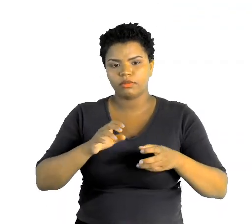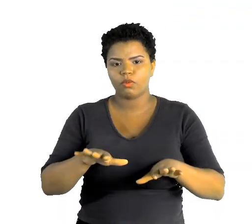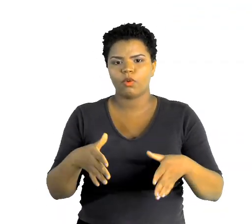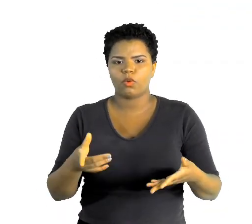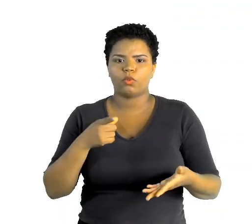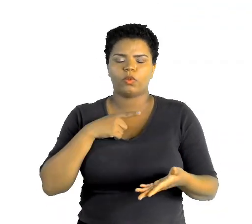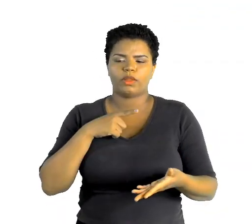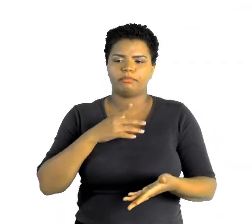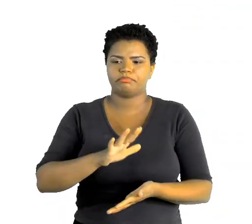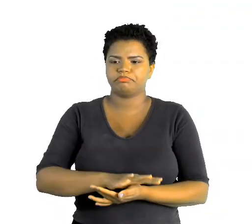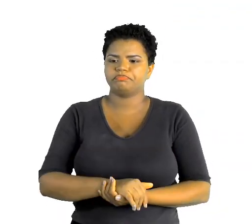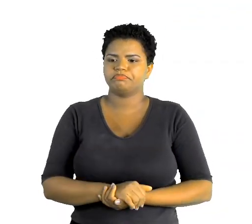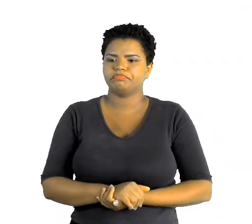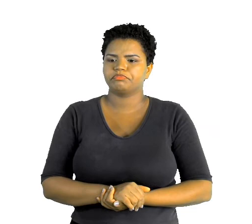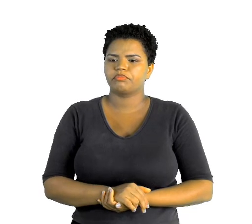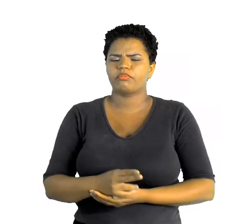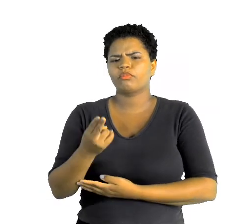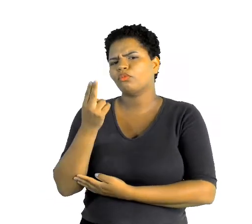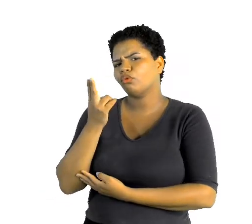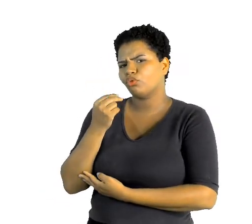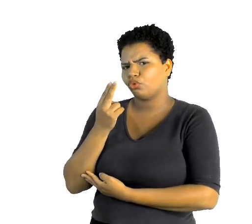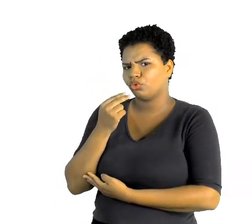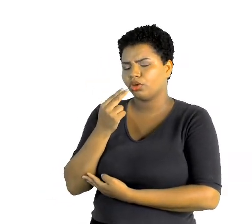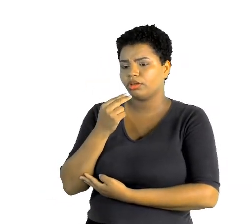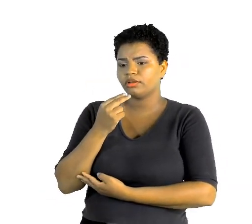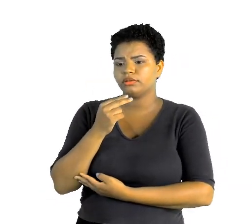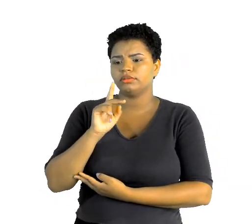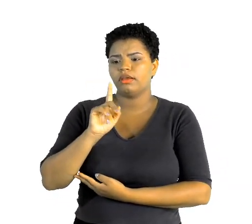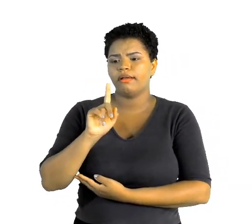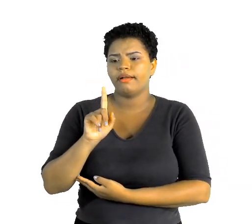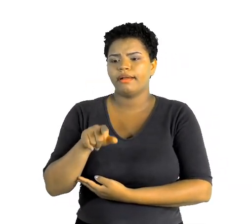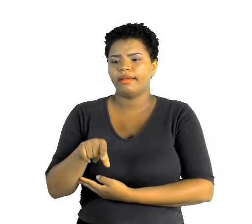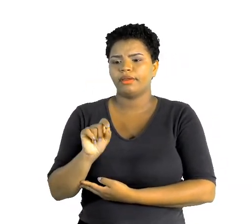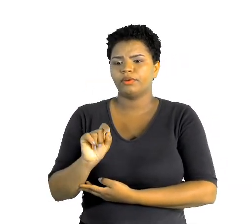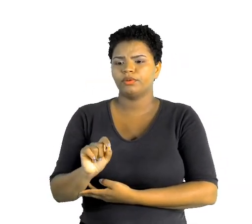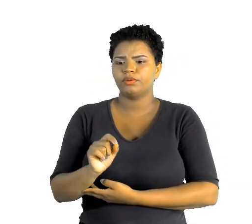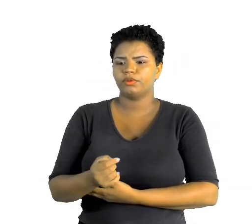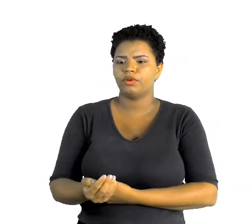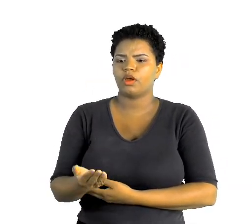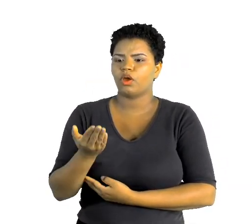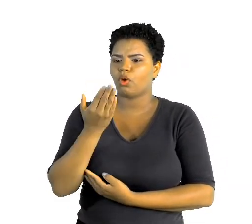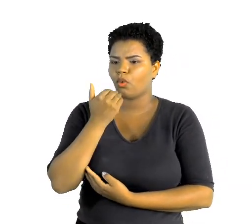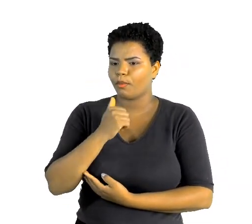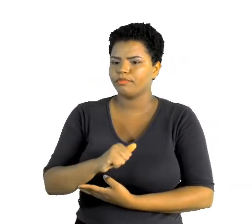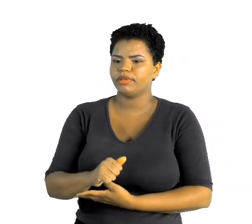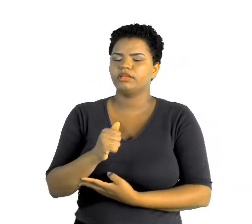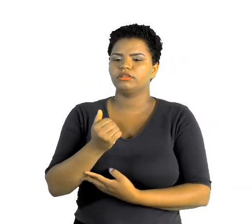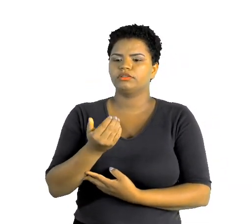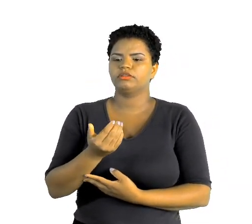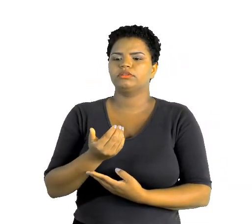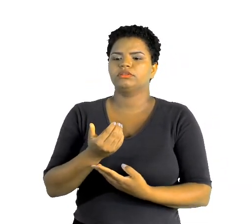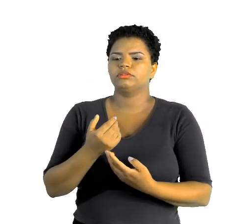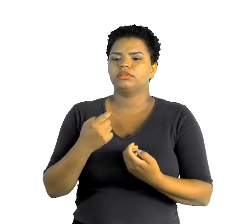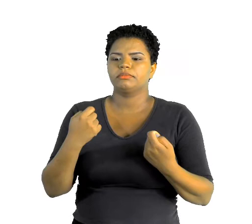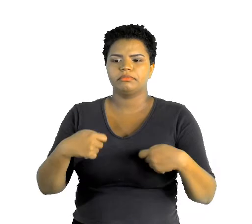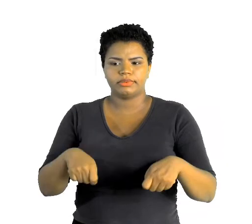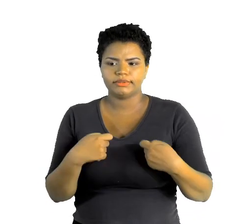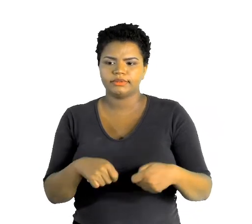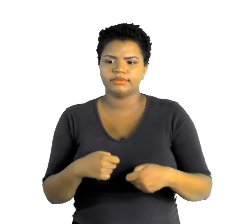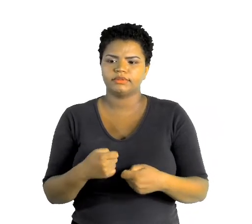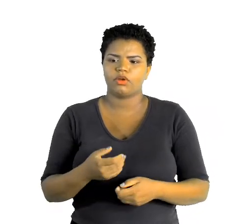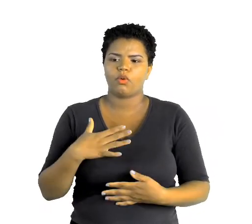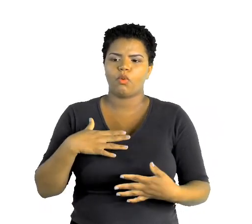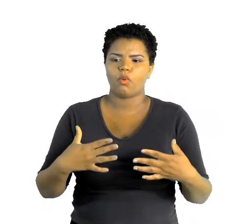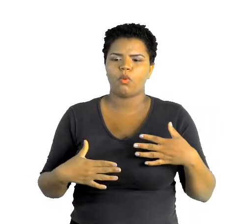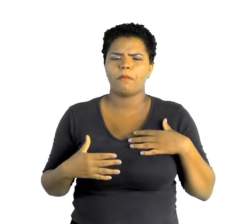Então, nutrição. Nutrição, então, é a ingestão de alimentos necessária para o nosso corpo. Então, um corpo bem nutrido